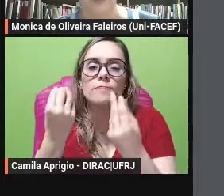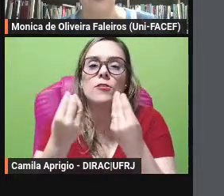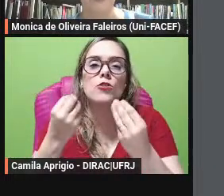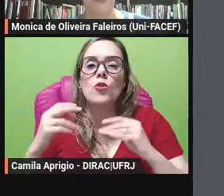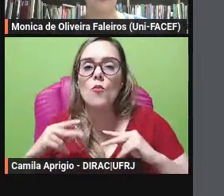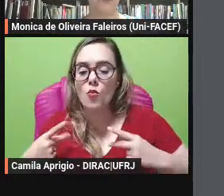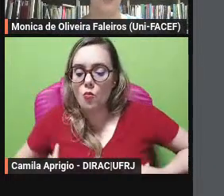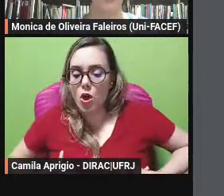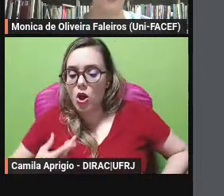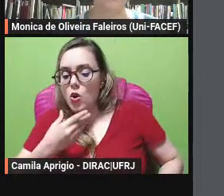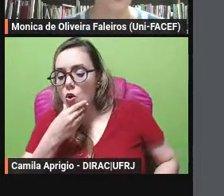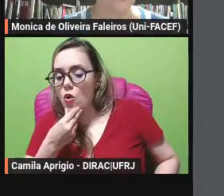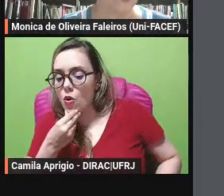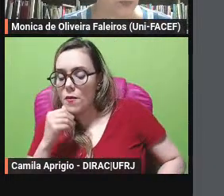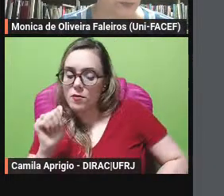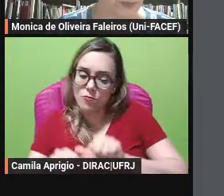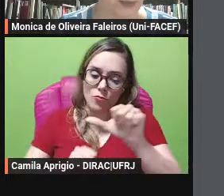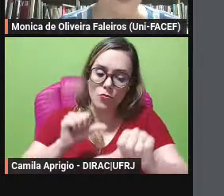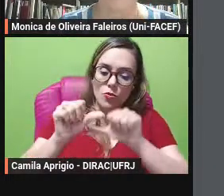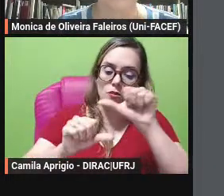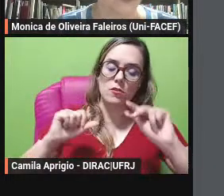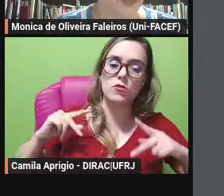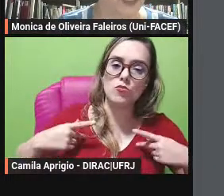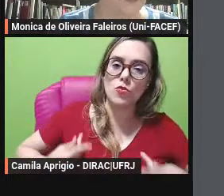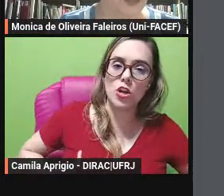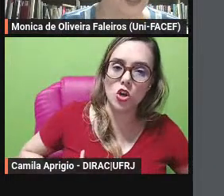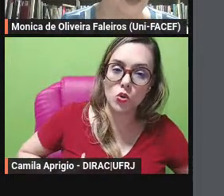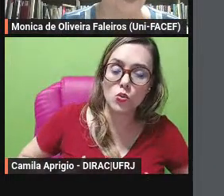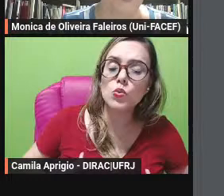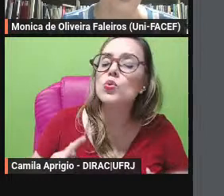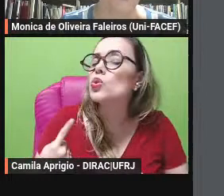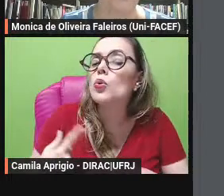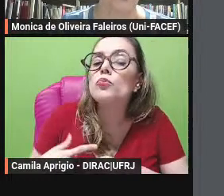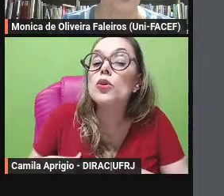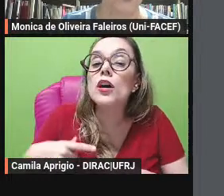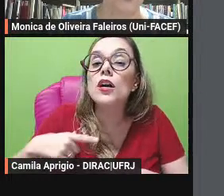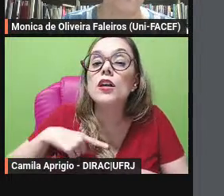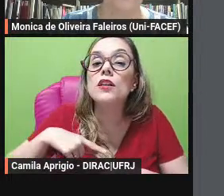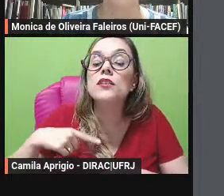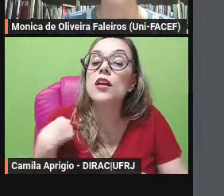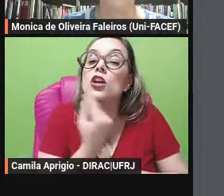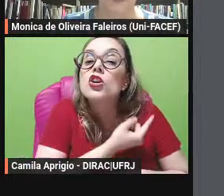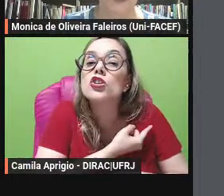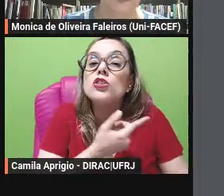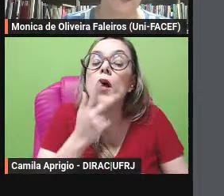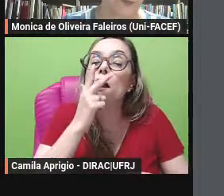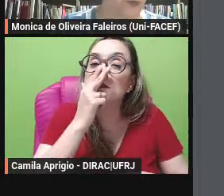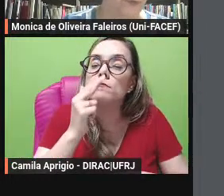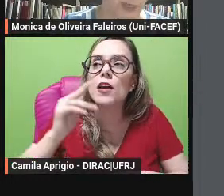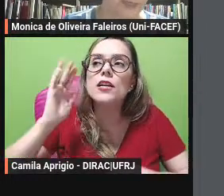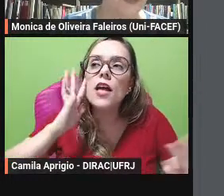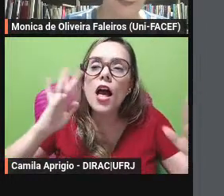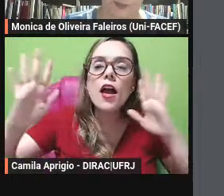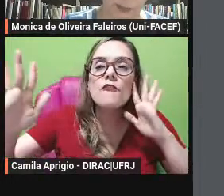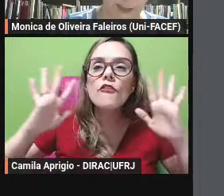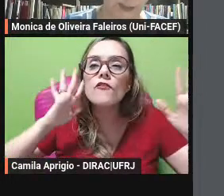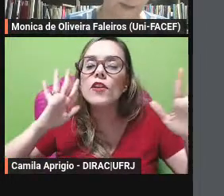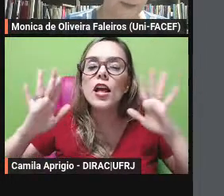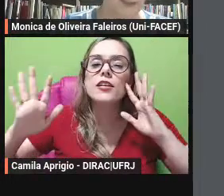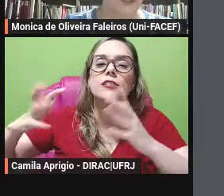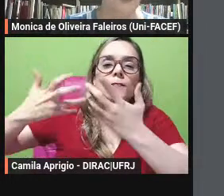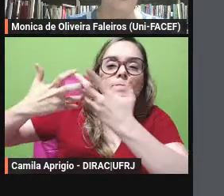tradicional acerca do gênero faz um looping e nos reintegra a um ambiente fabuloso dizendo que decifrou frases